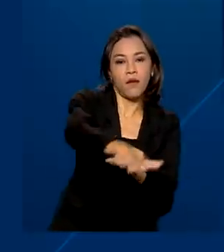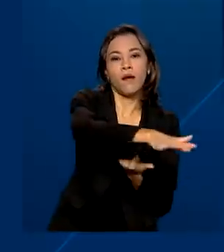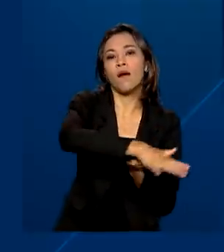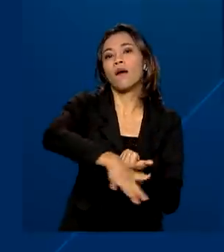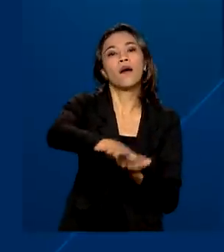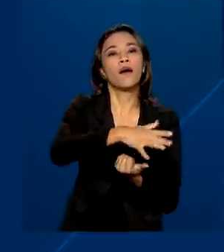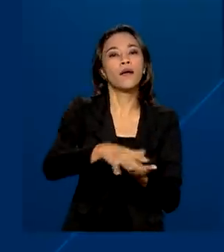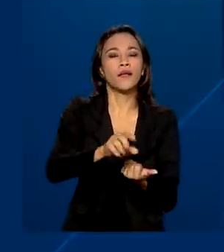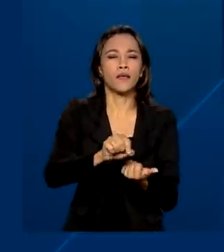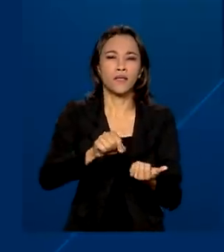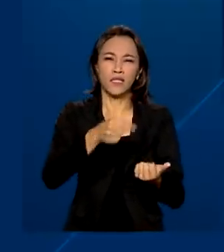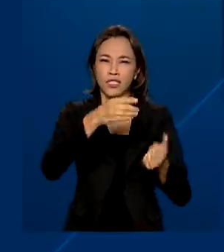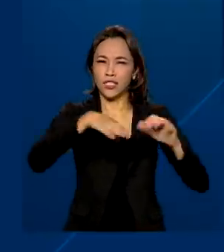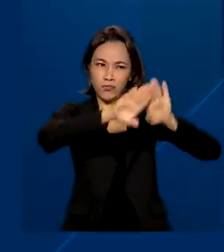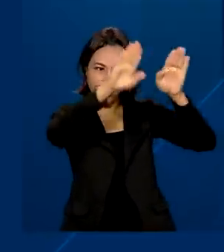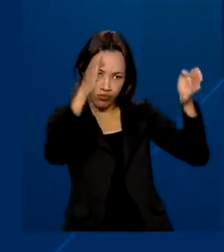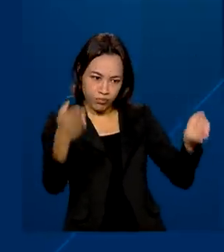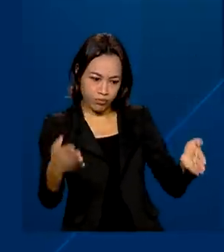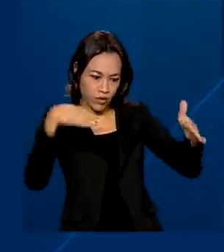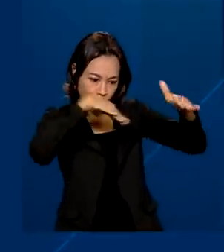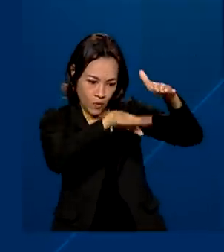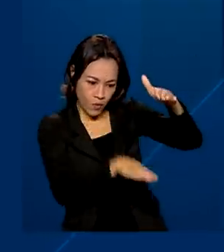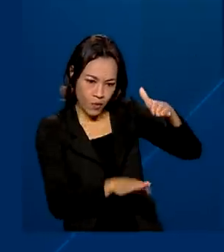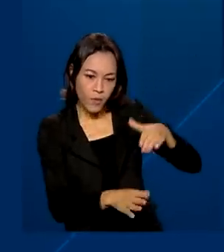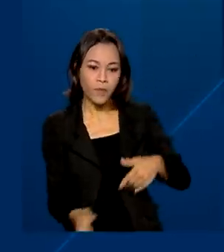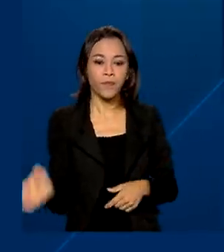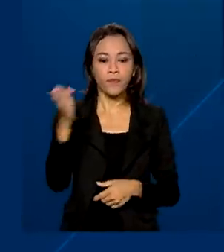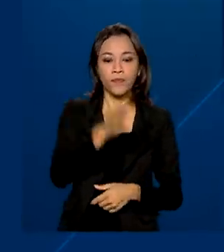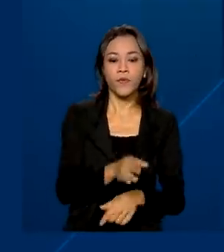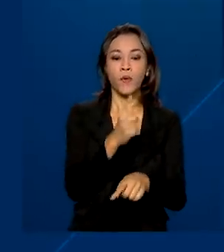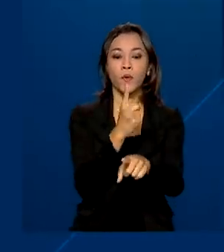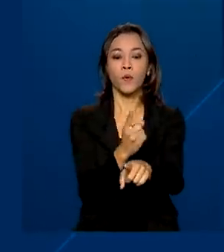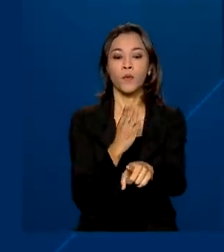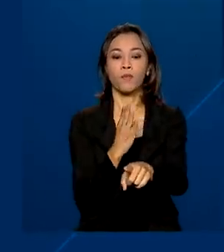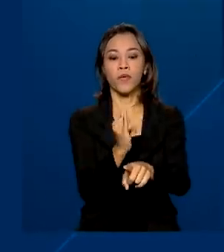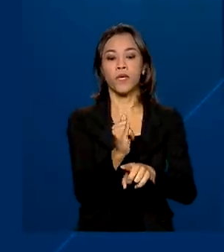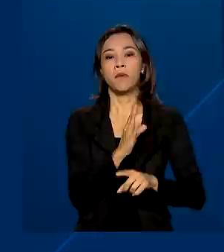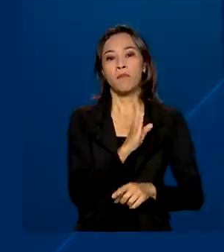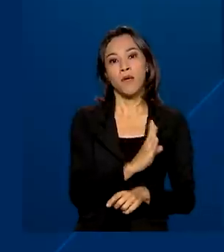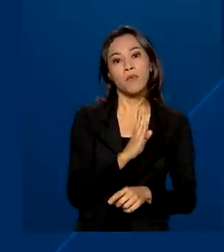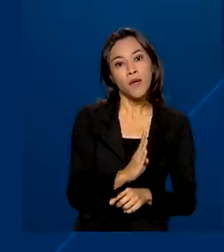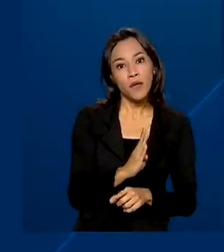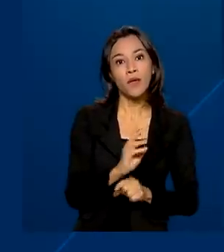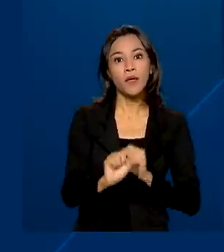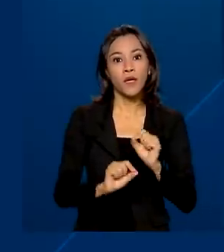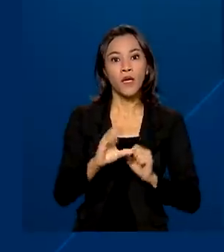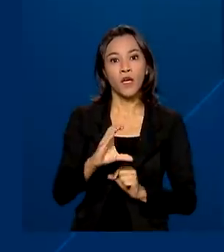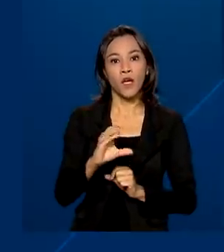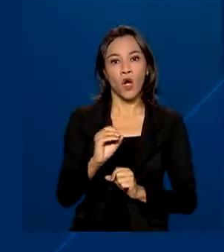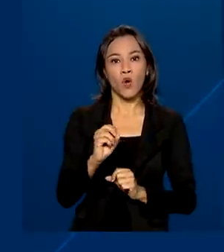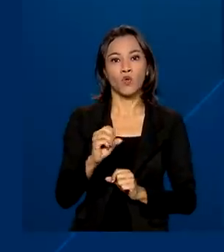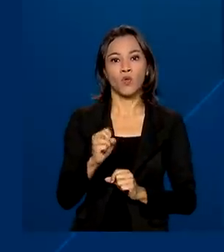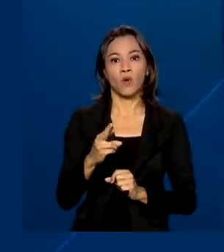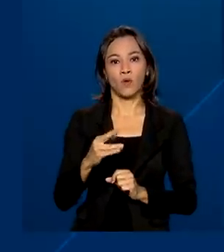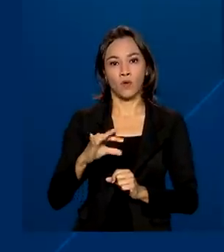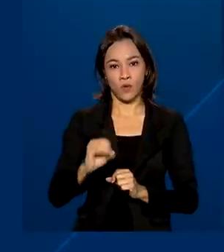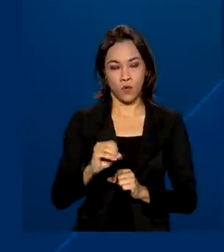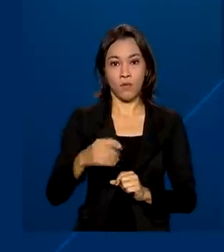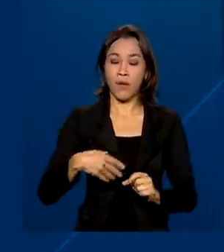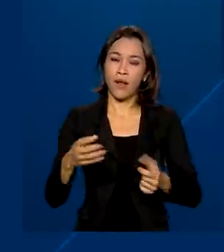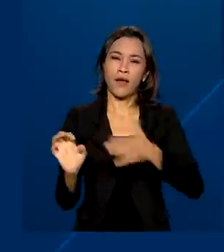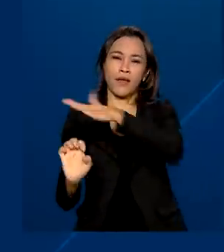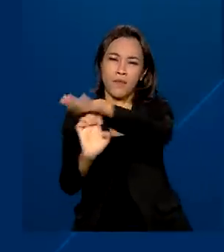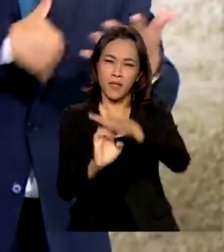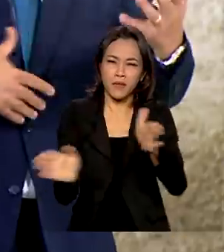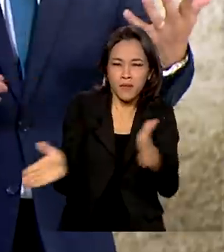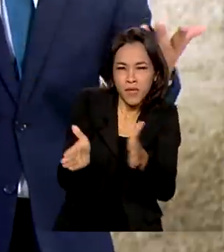de silos e armazéns. 1 bilhão vai financiar o BB Consórcio Armazenagem para pequenos e médios